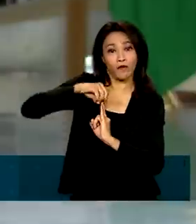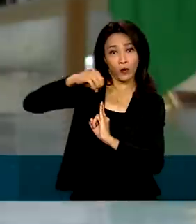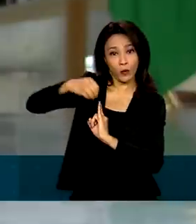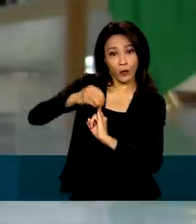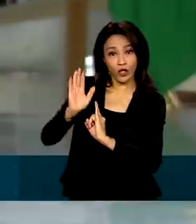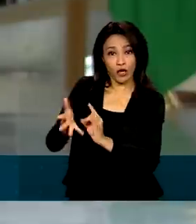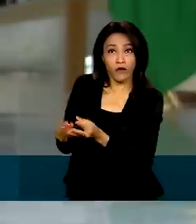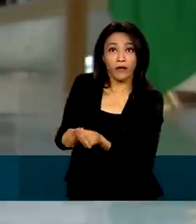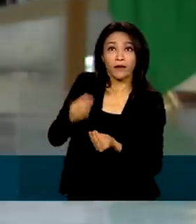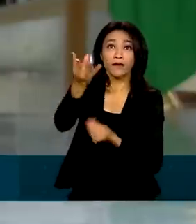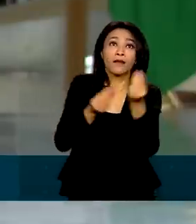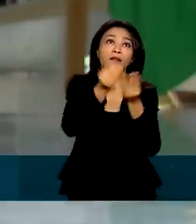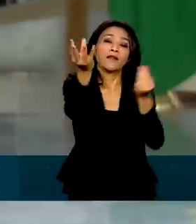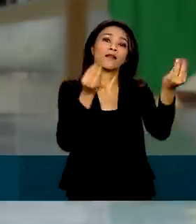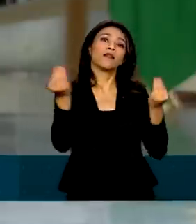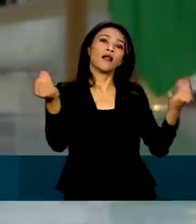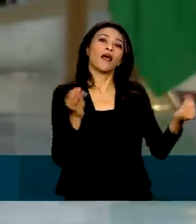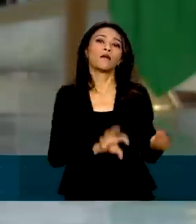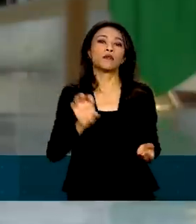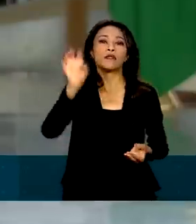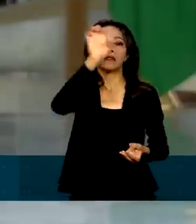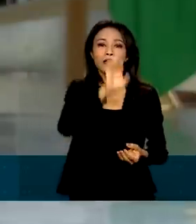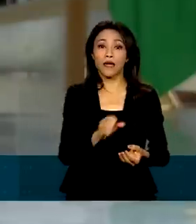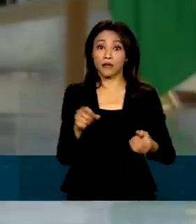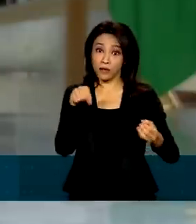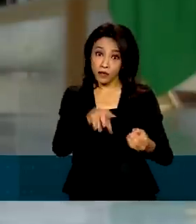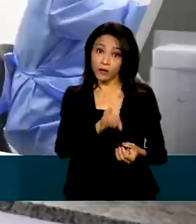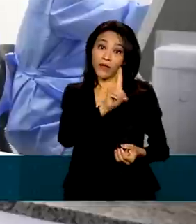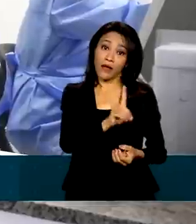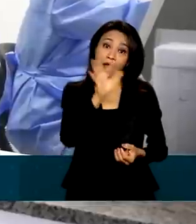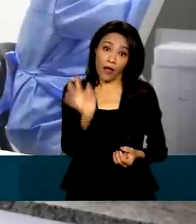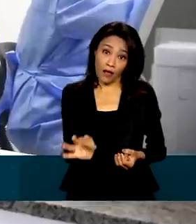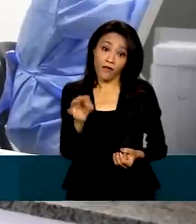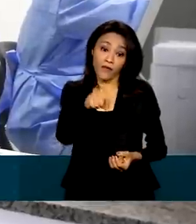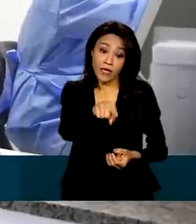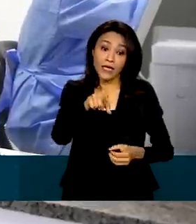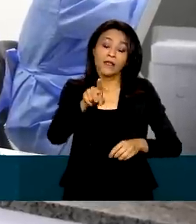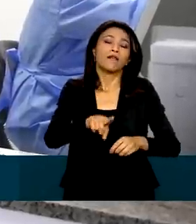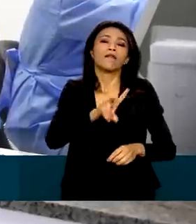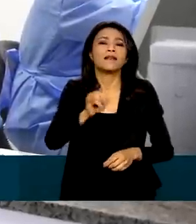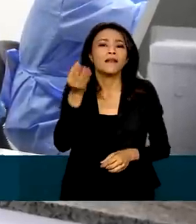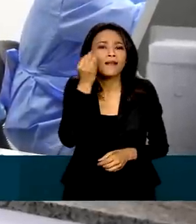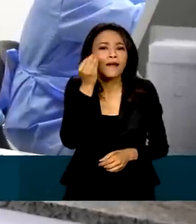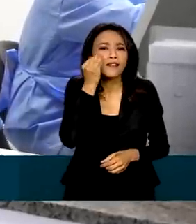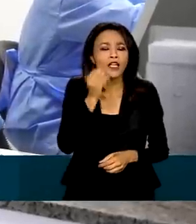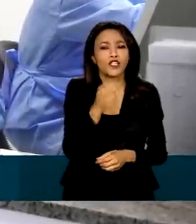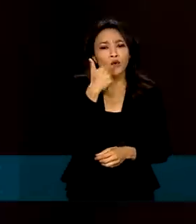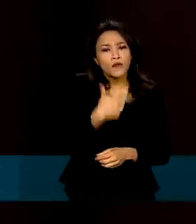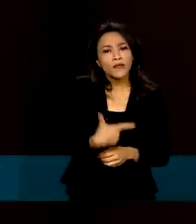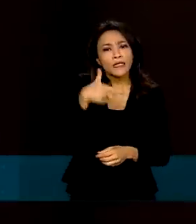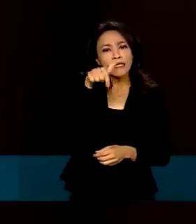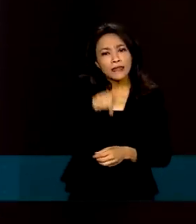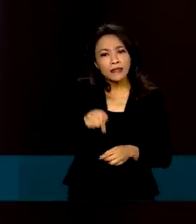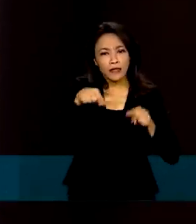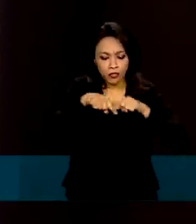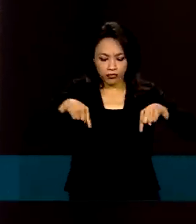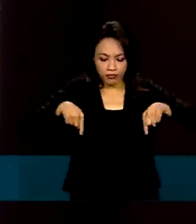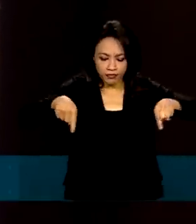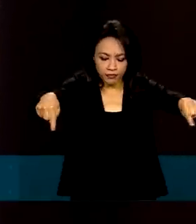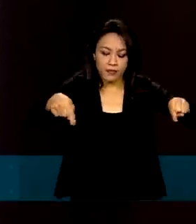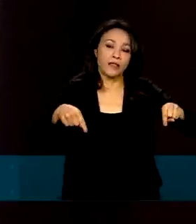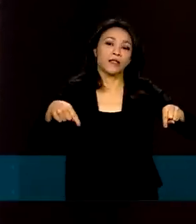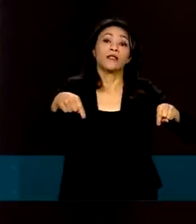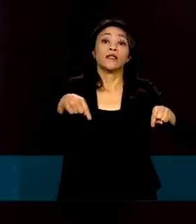para os estados e o Distrito Federal. No total, a testagem será feita nos 27 laboratórios centrais de saúde pública,